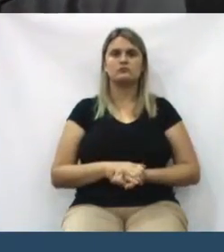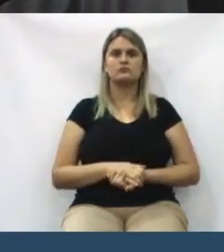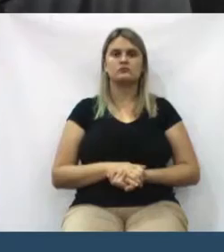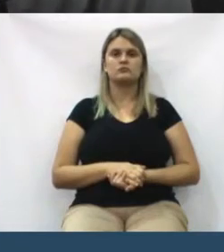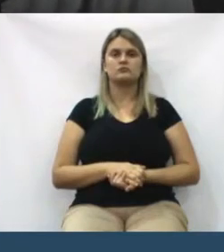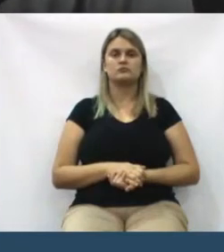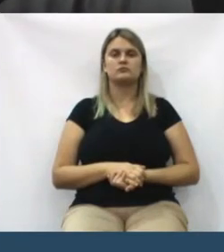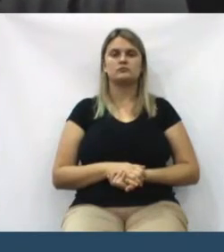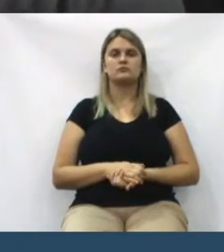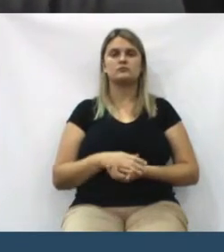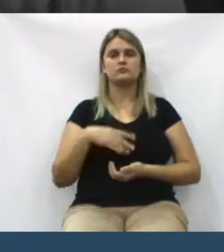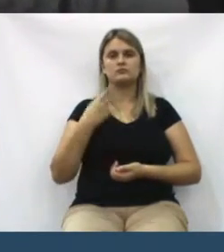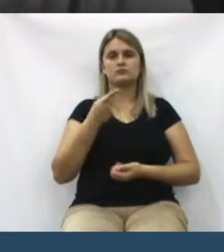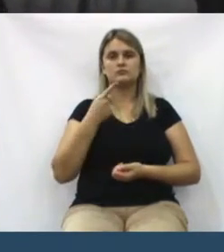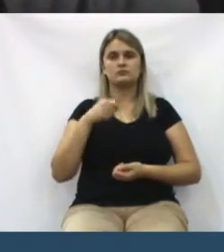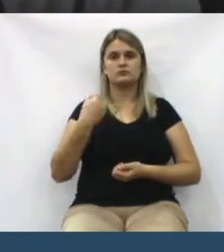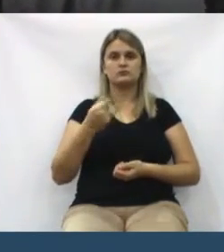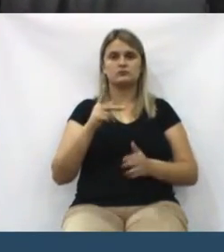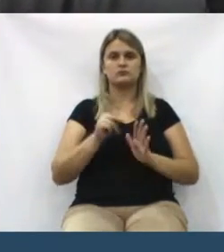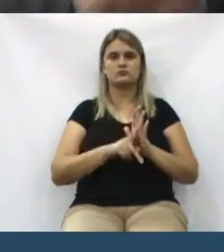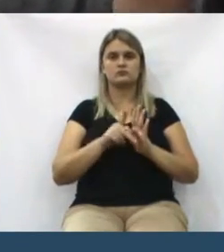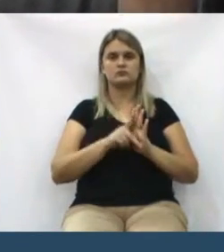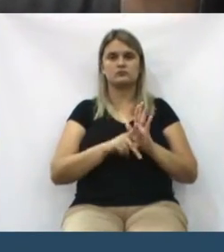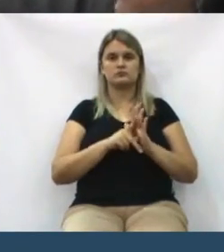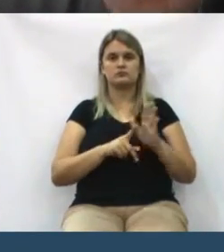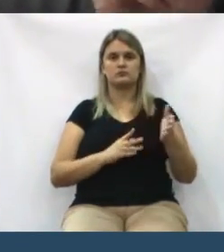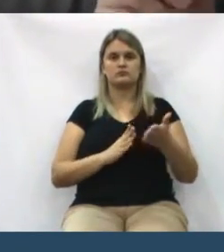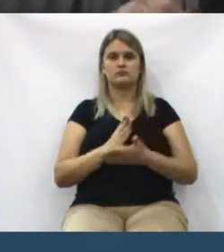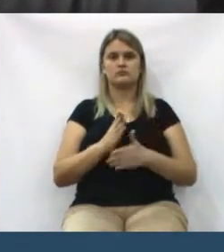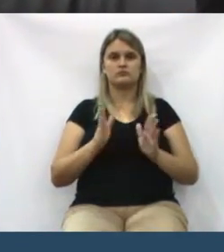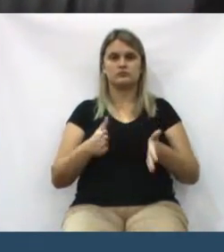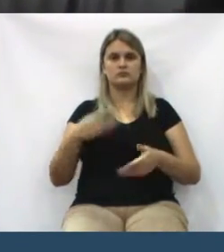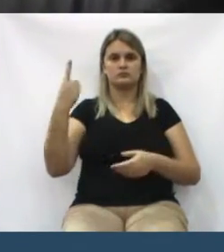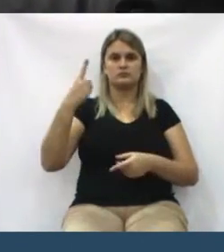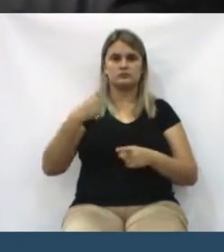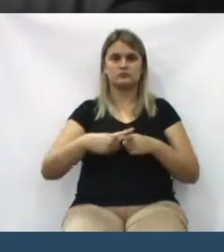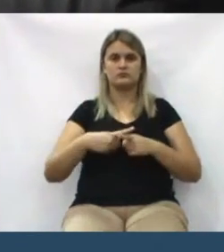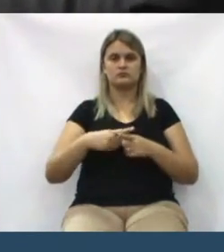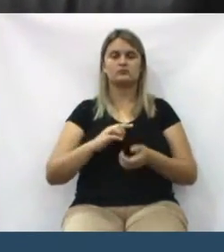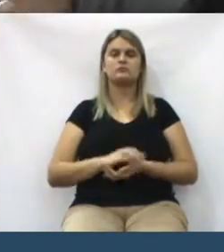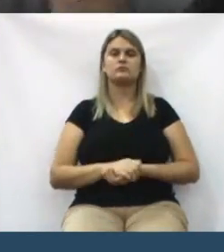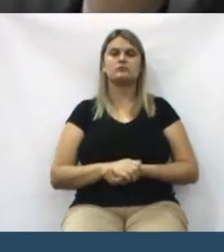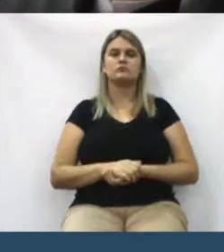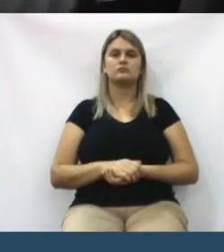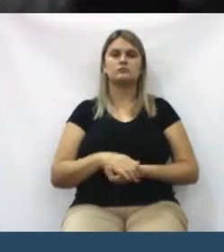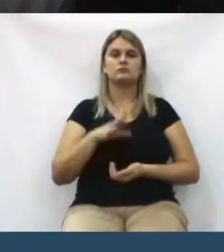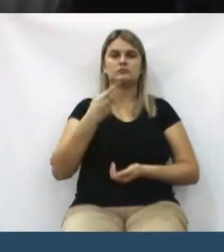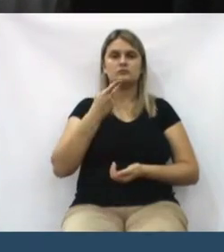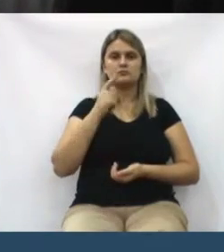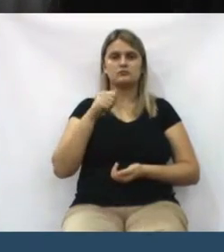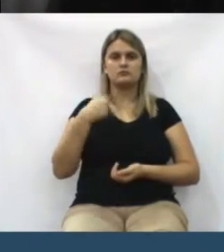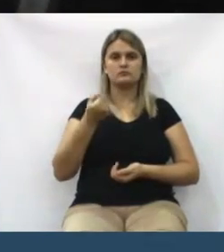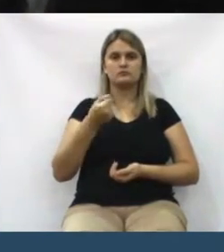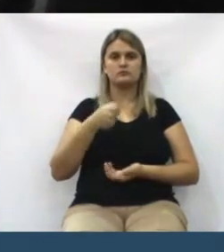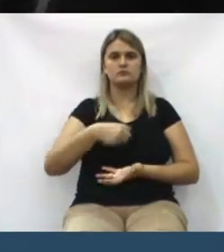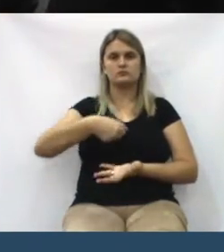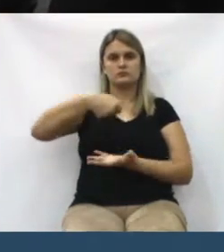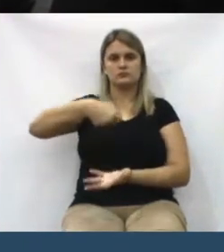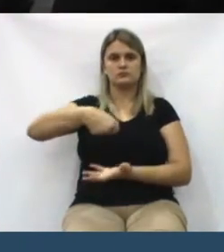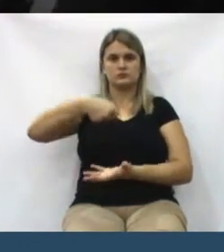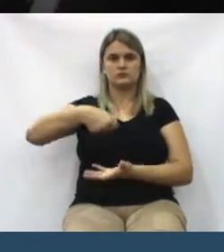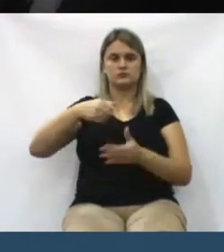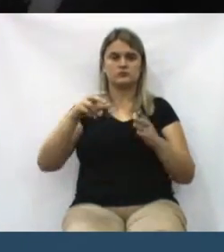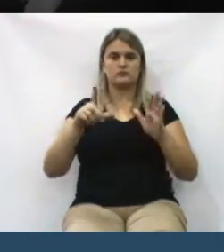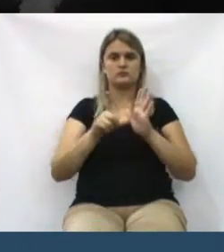Essa questão do projeto aprovado agora em primeiro turno, da situação dos comércios